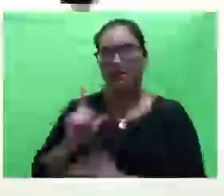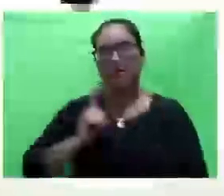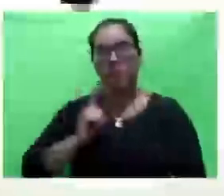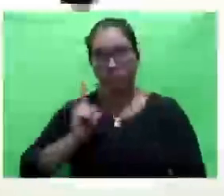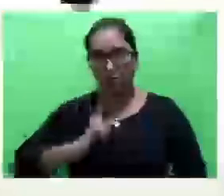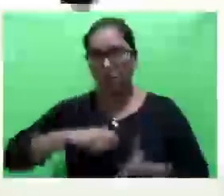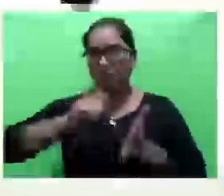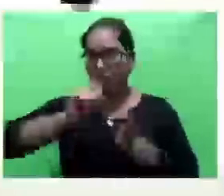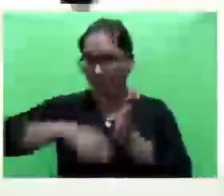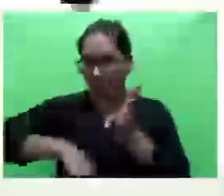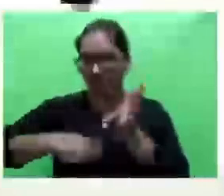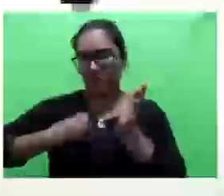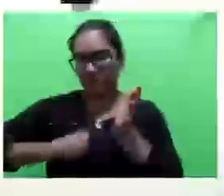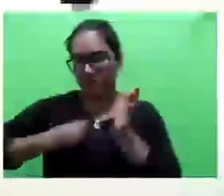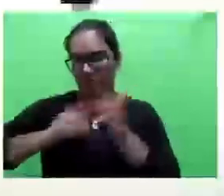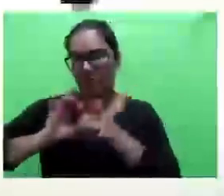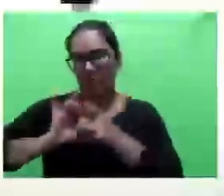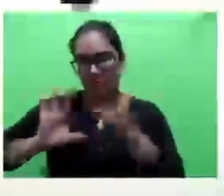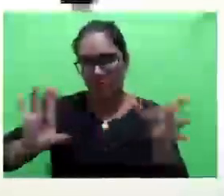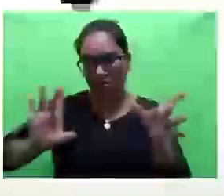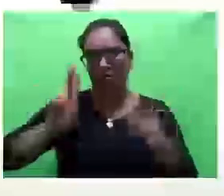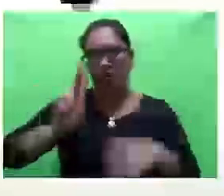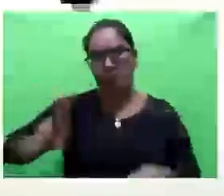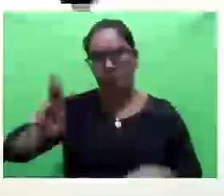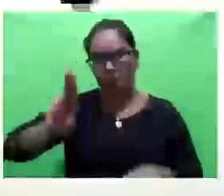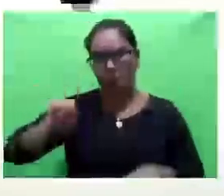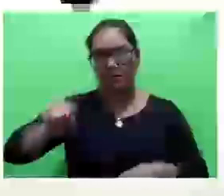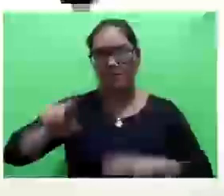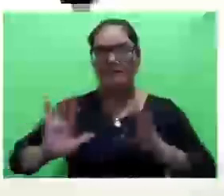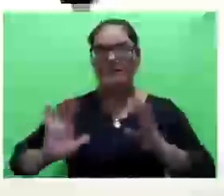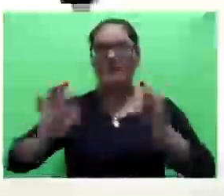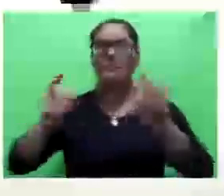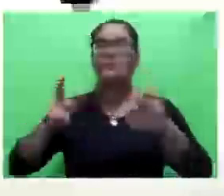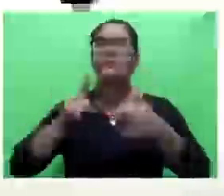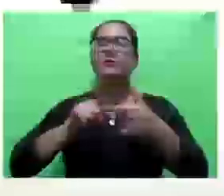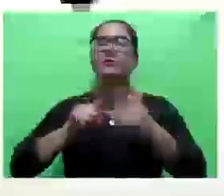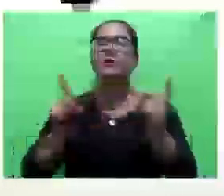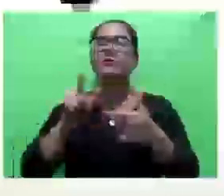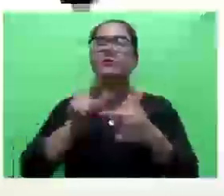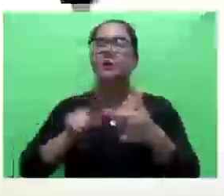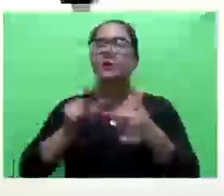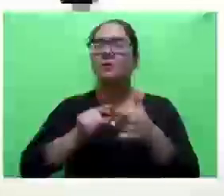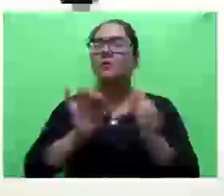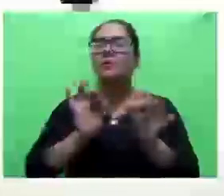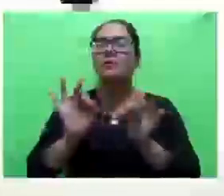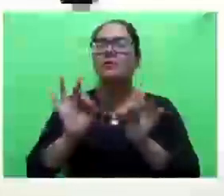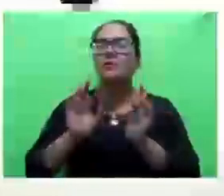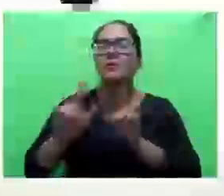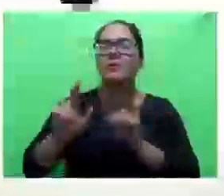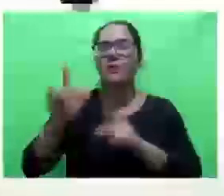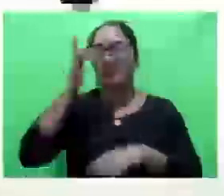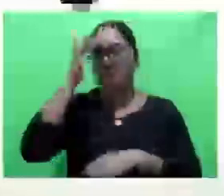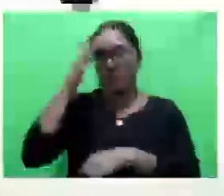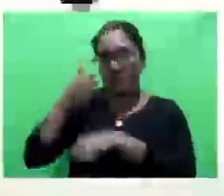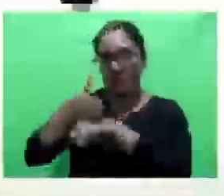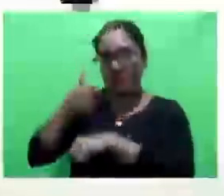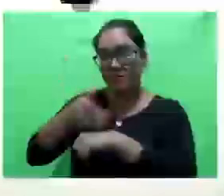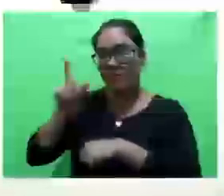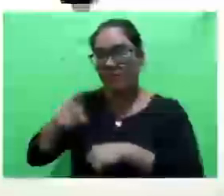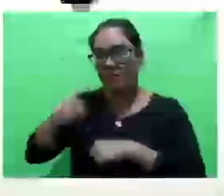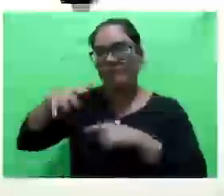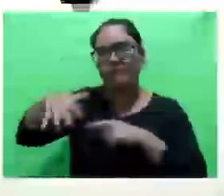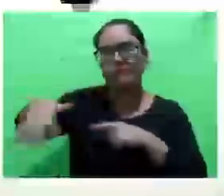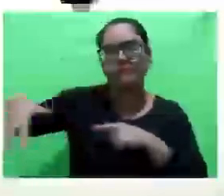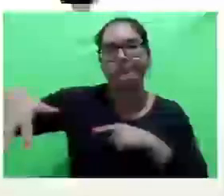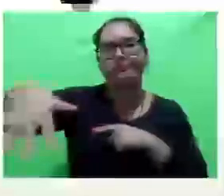vará, eles tinham o vará para funcionar a festa. O problema não era quem estava participando da festa, e sim quem estava ao redor da festa.